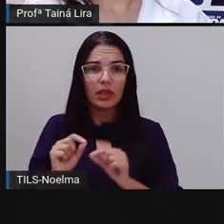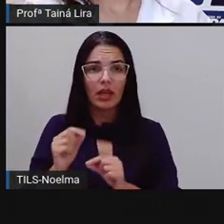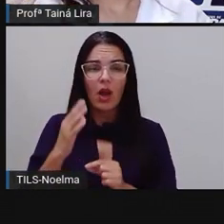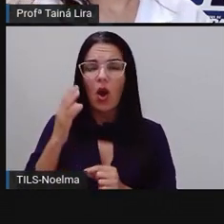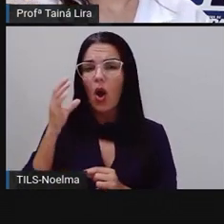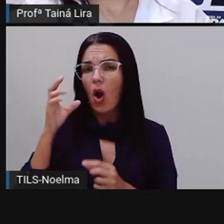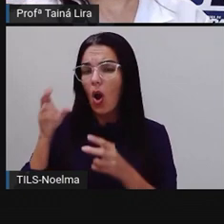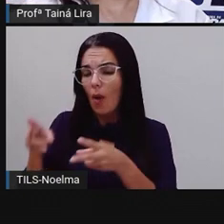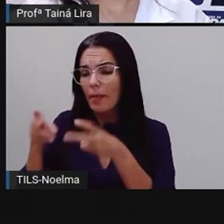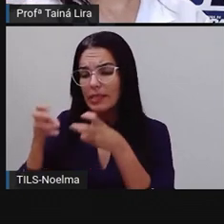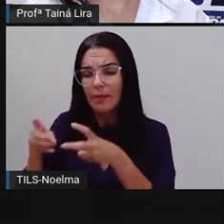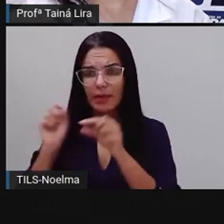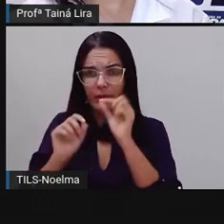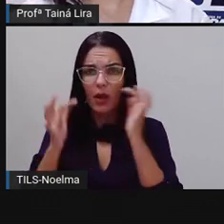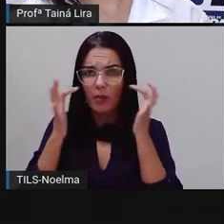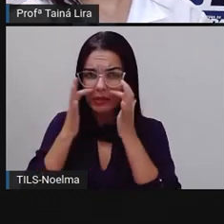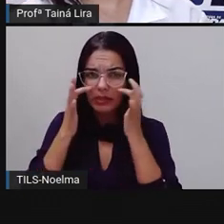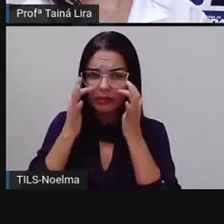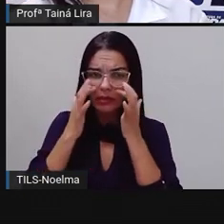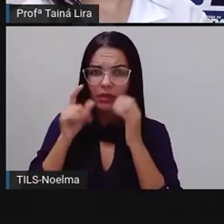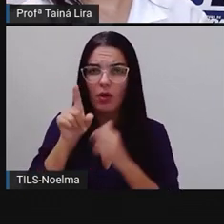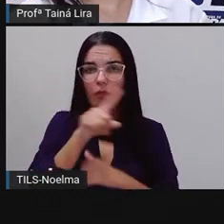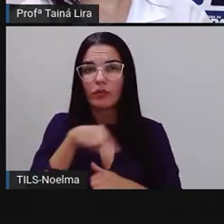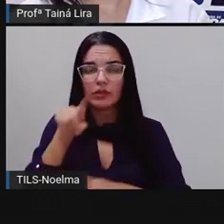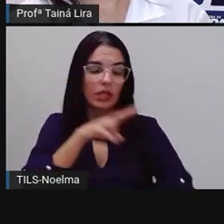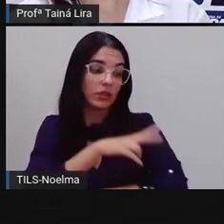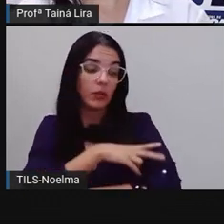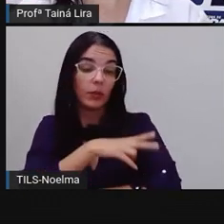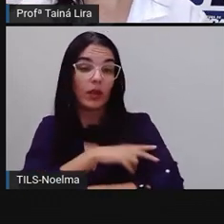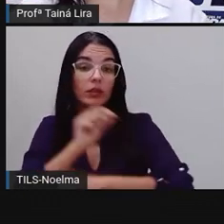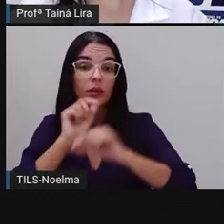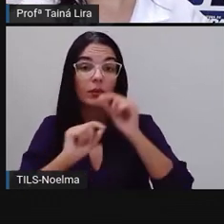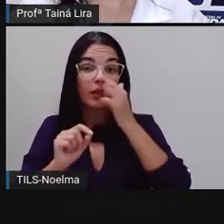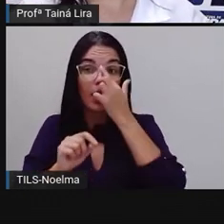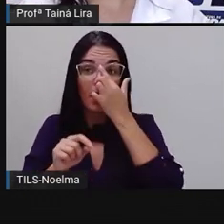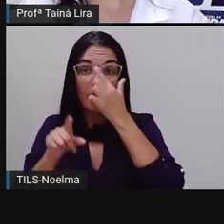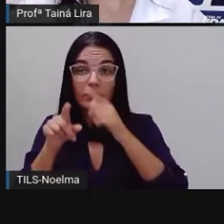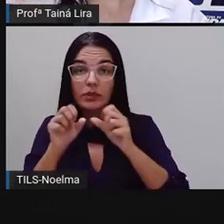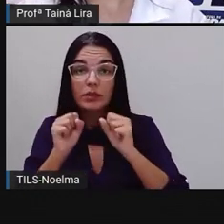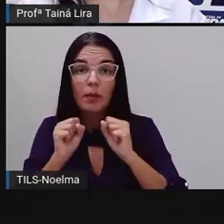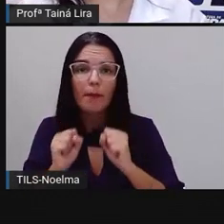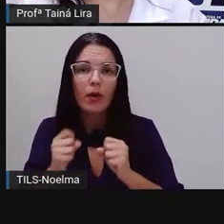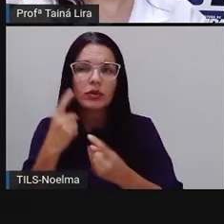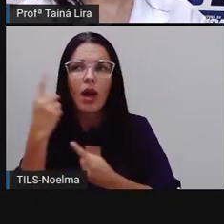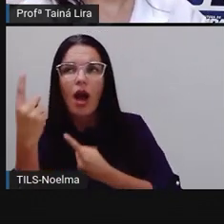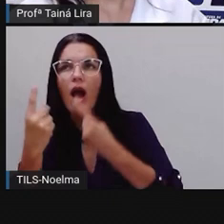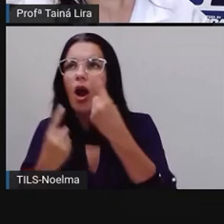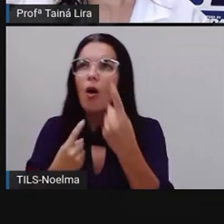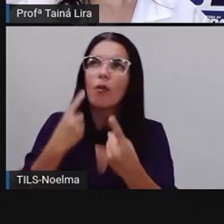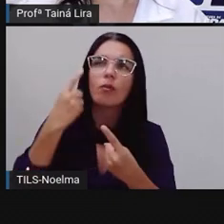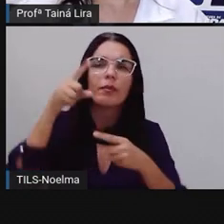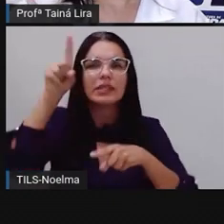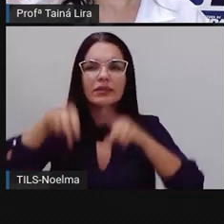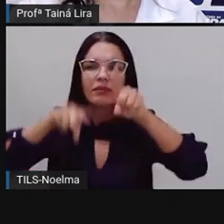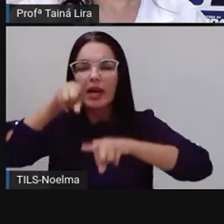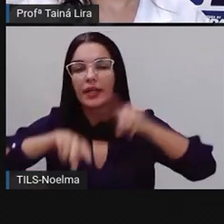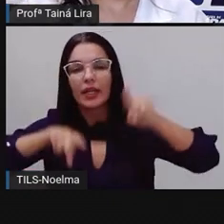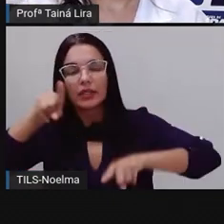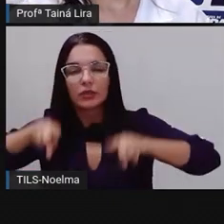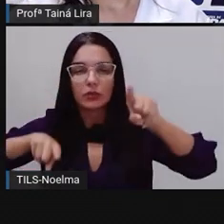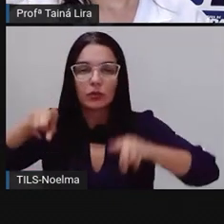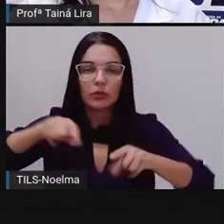Uma observação que eu quero fazer também para o segundo ano é que podem existir algumas variações da letra